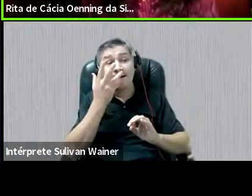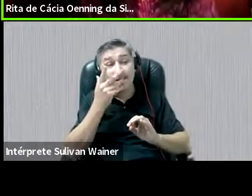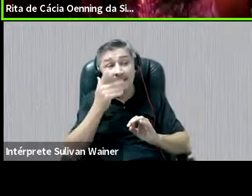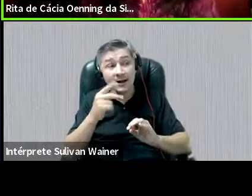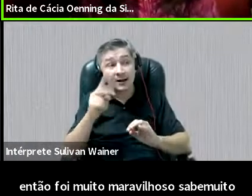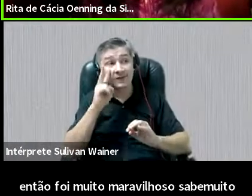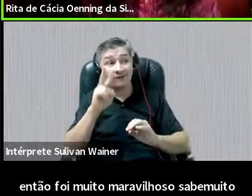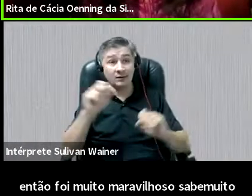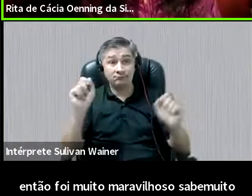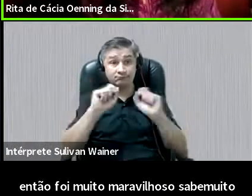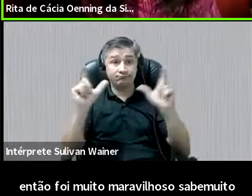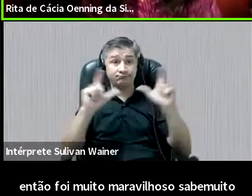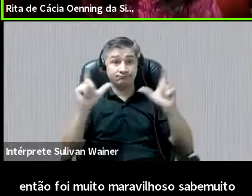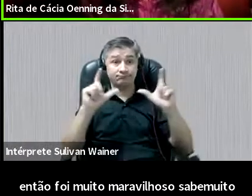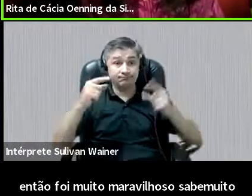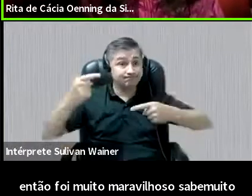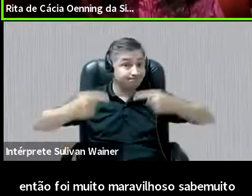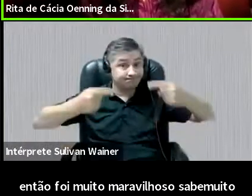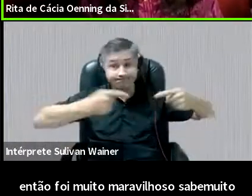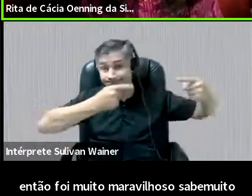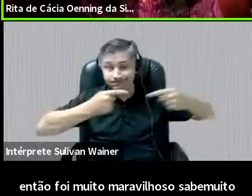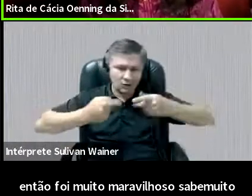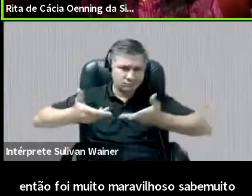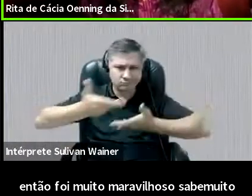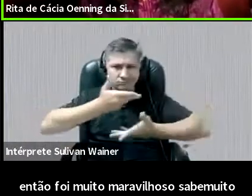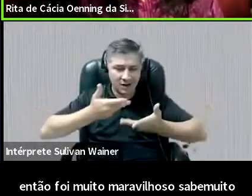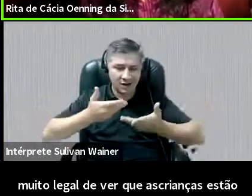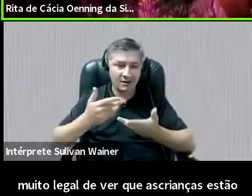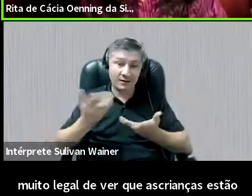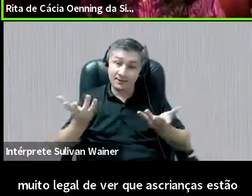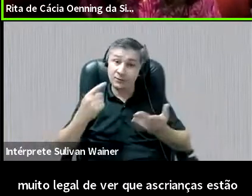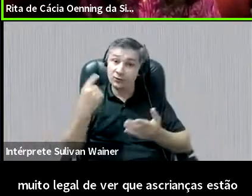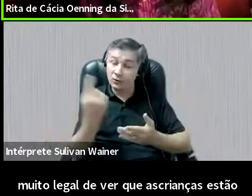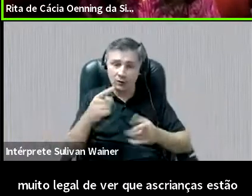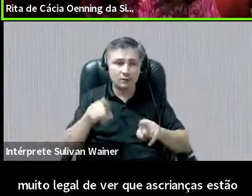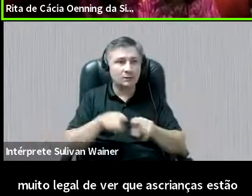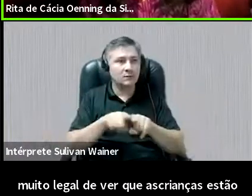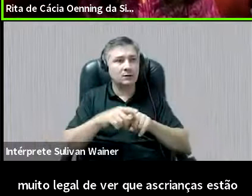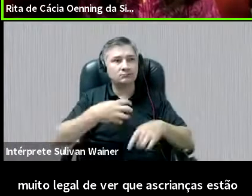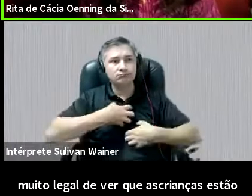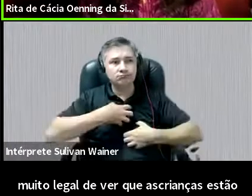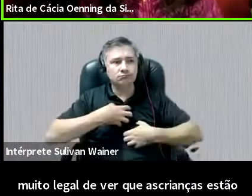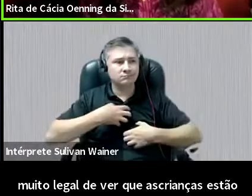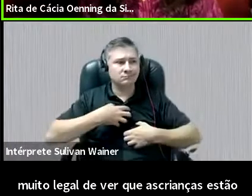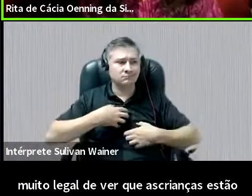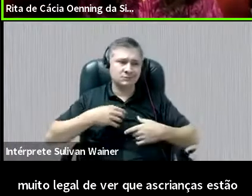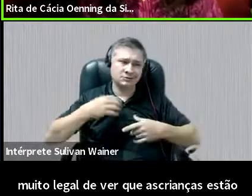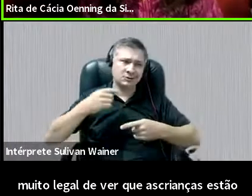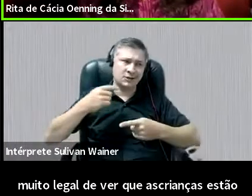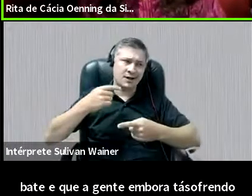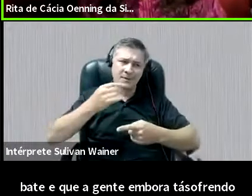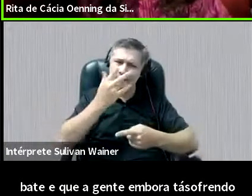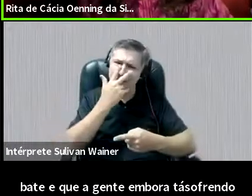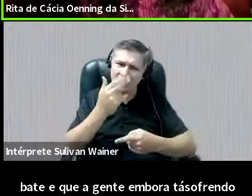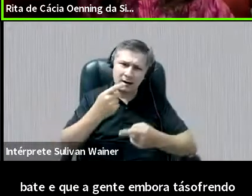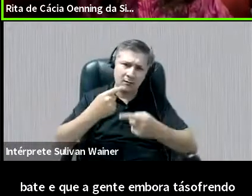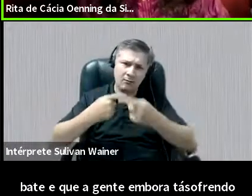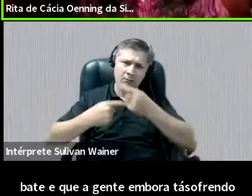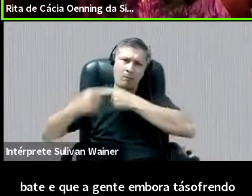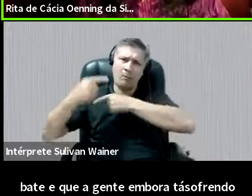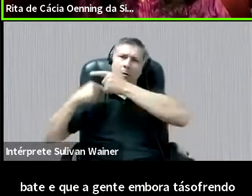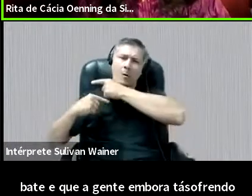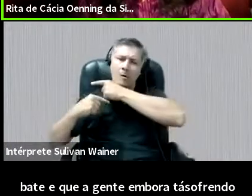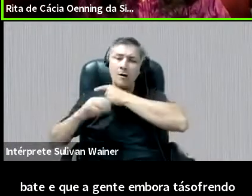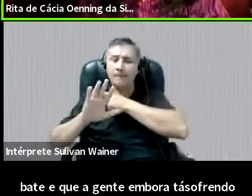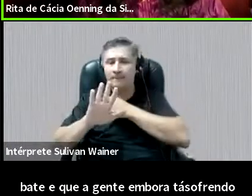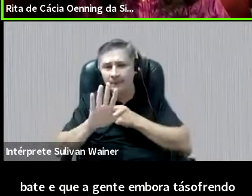despertas para esse debate e que a gente, embora está sofrendo muitos retrocessos, eu não acredito que